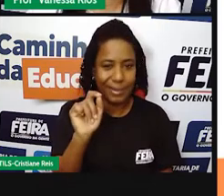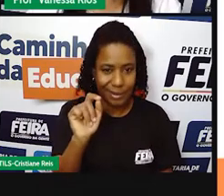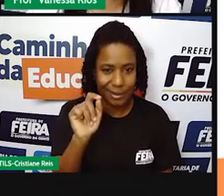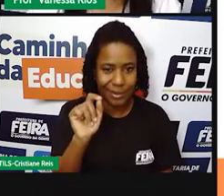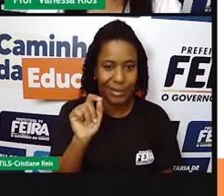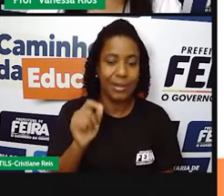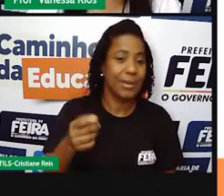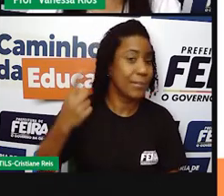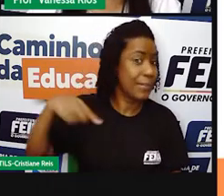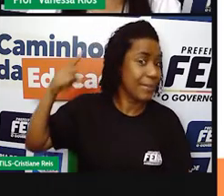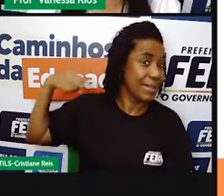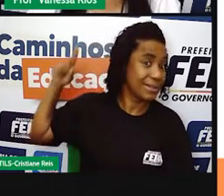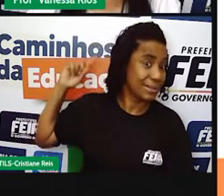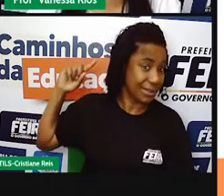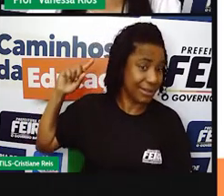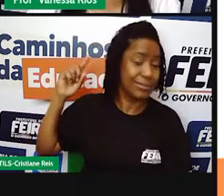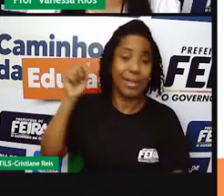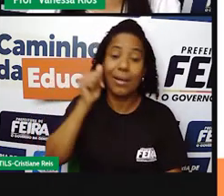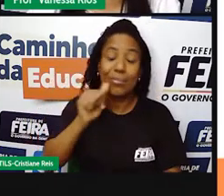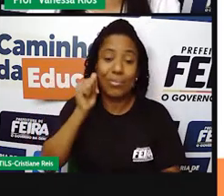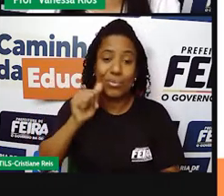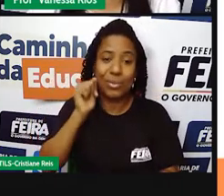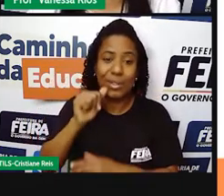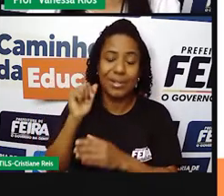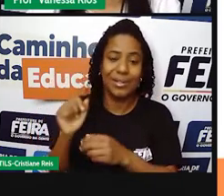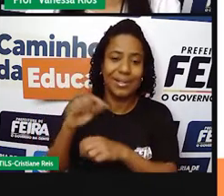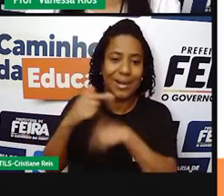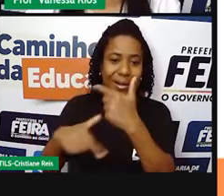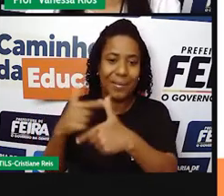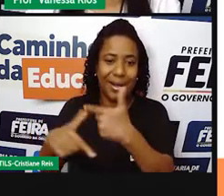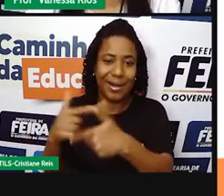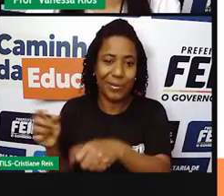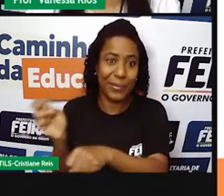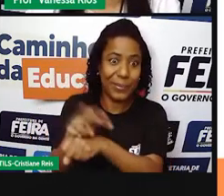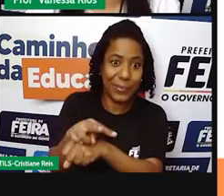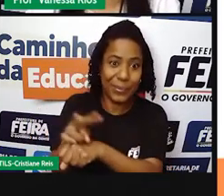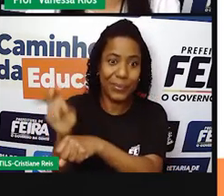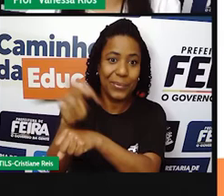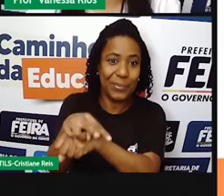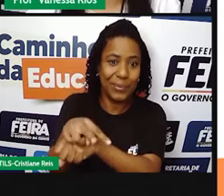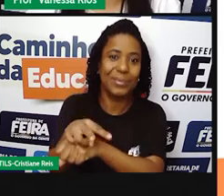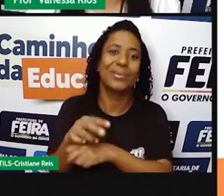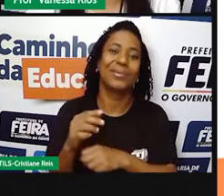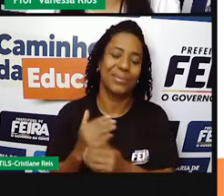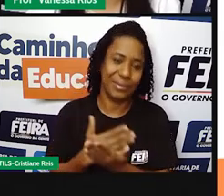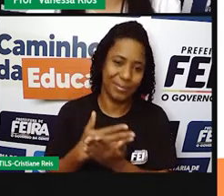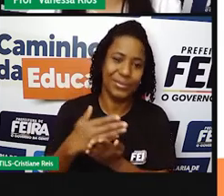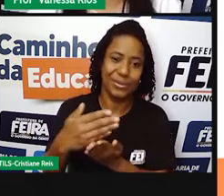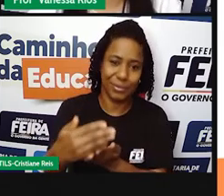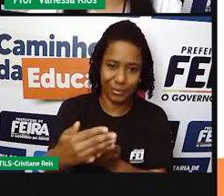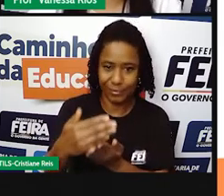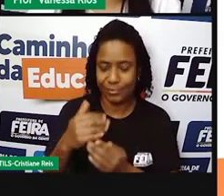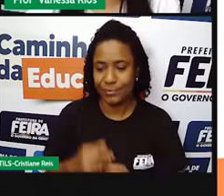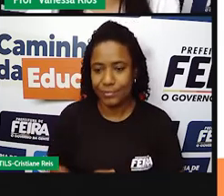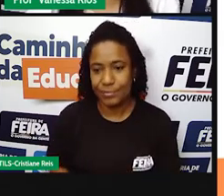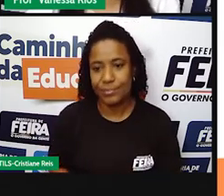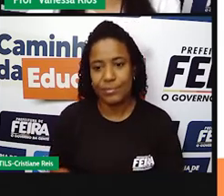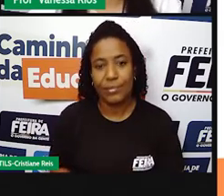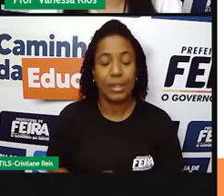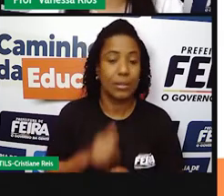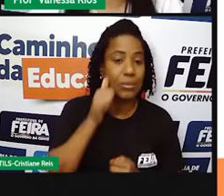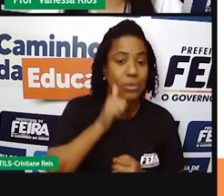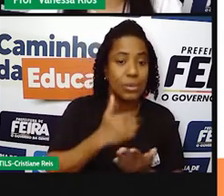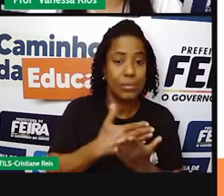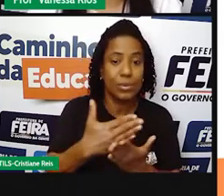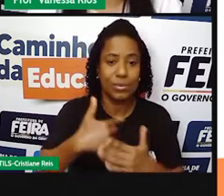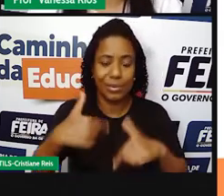pequena e regulada, da mulher no mercado de trabalho. Então, a mulher, nesse momento, que passa a trabalhar, que vai